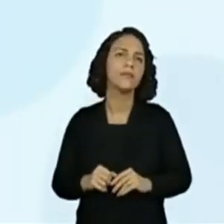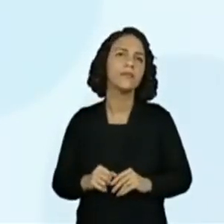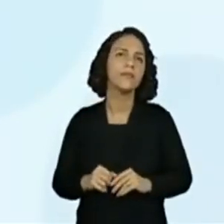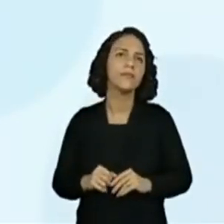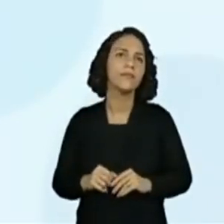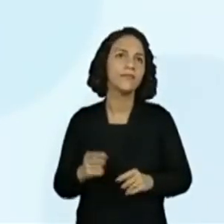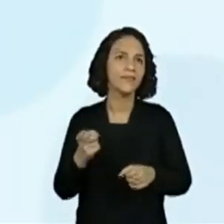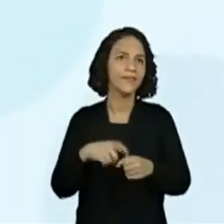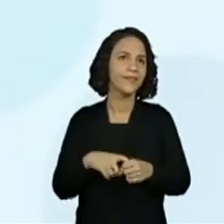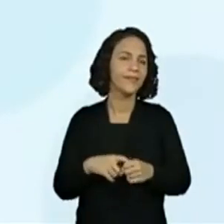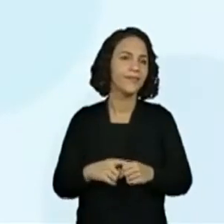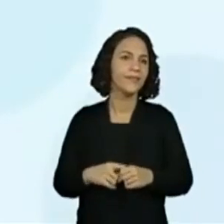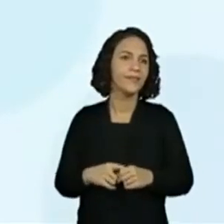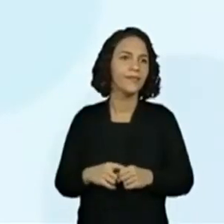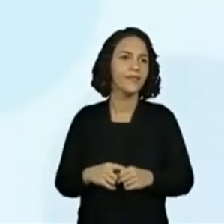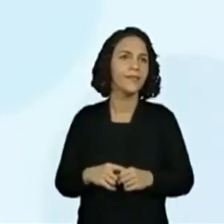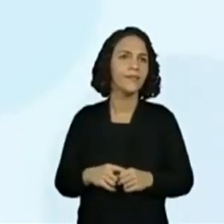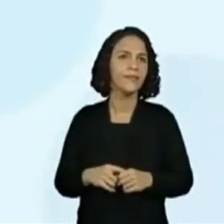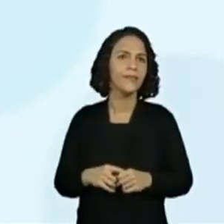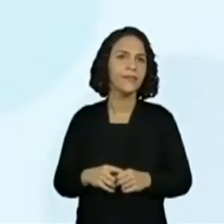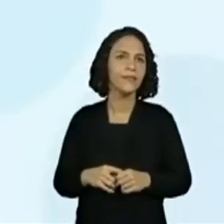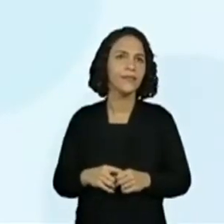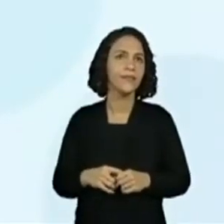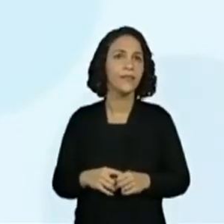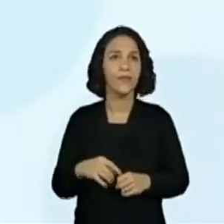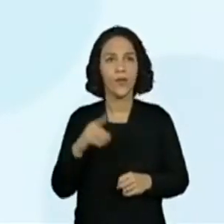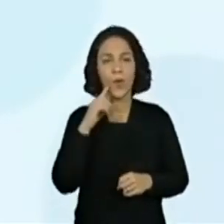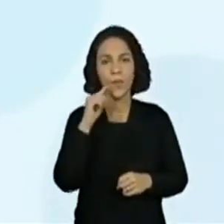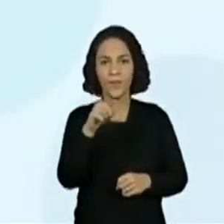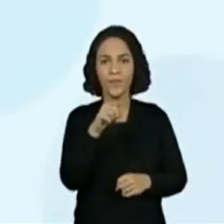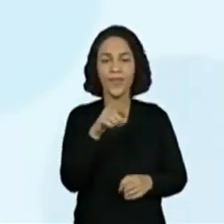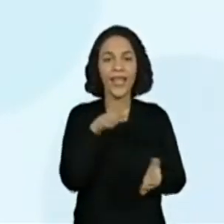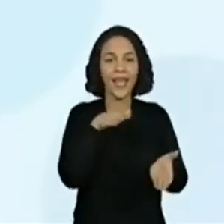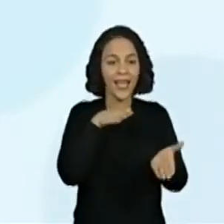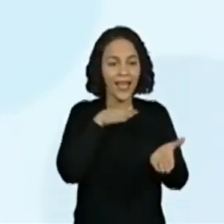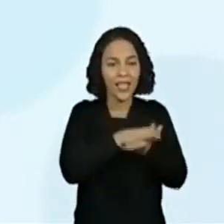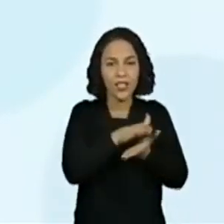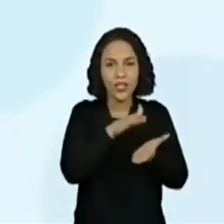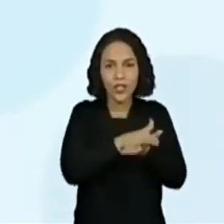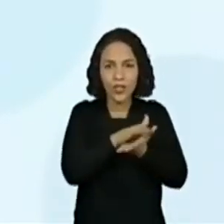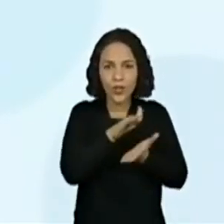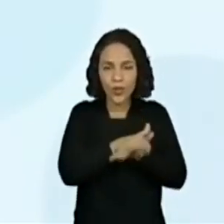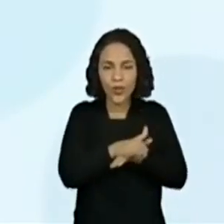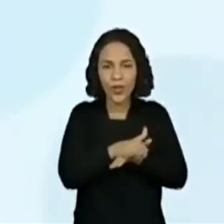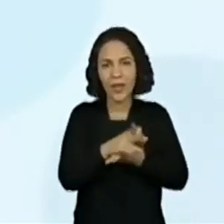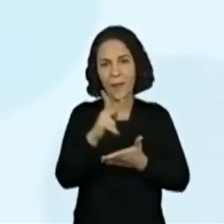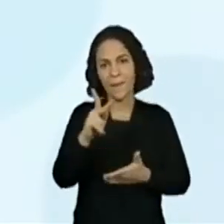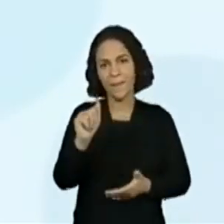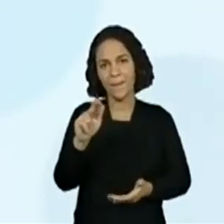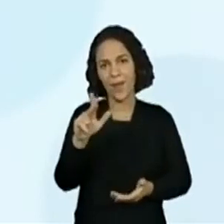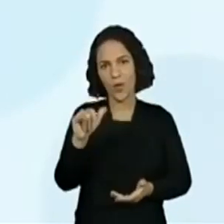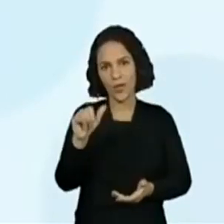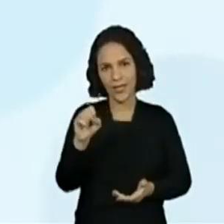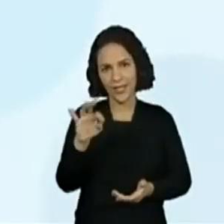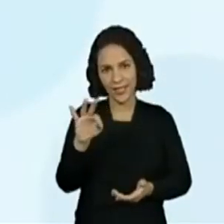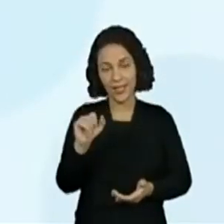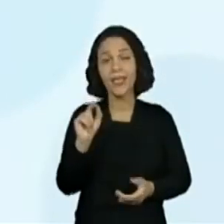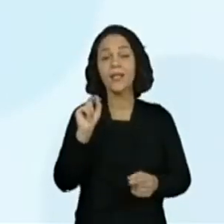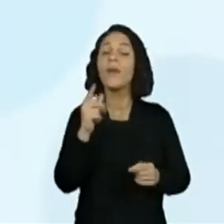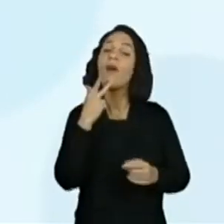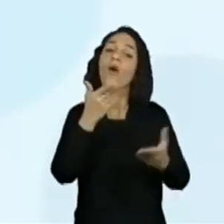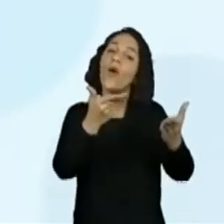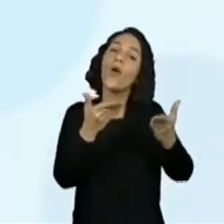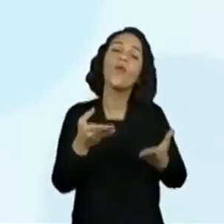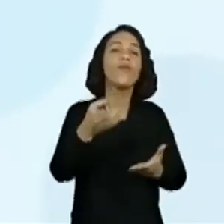Vamos pegar o marcador. A editora paulista e autora tem a honra de convidá-los para o lançamento da